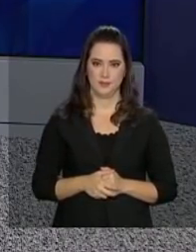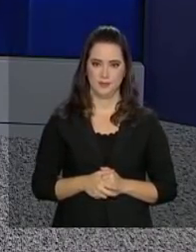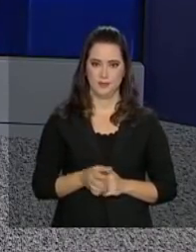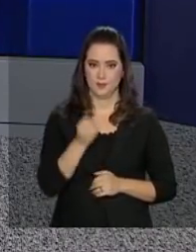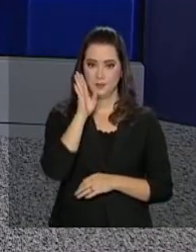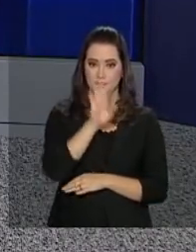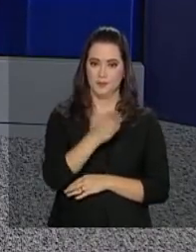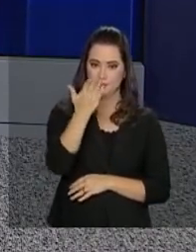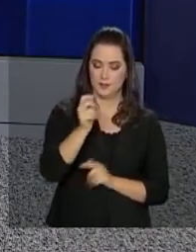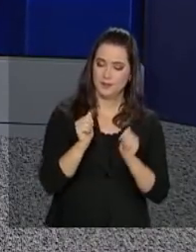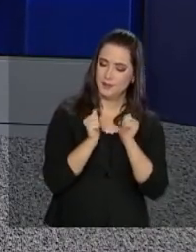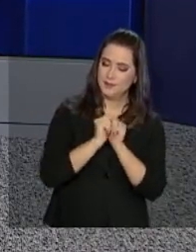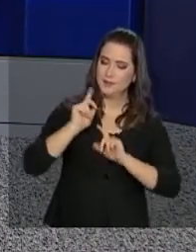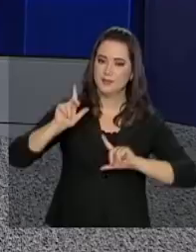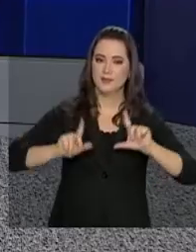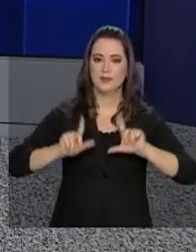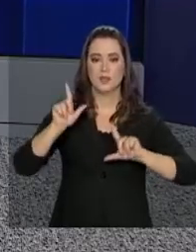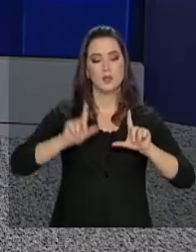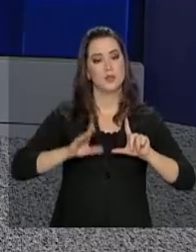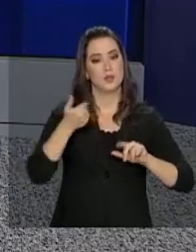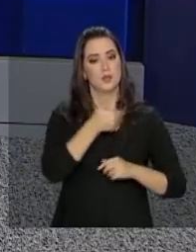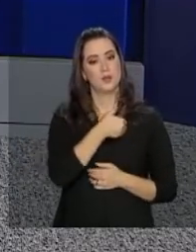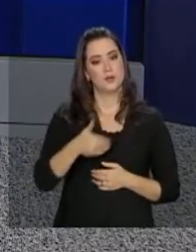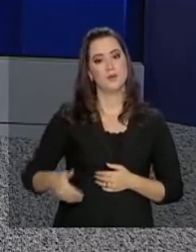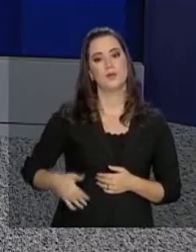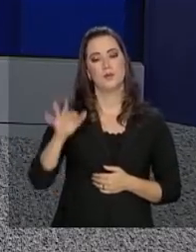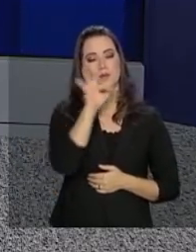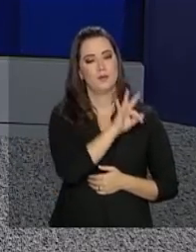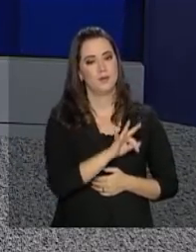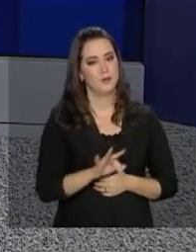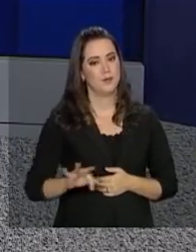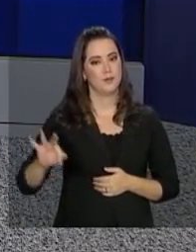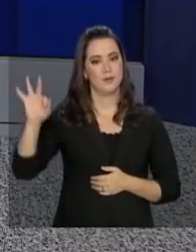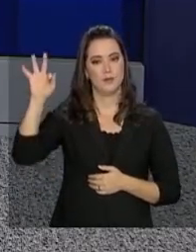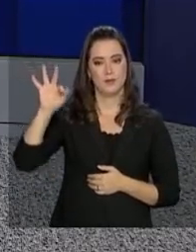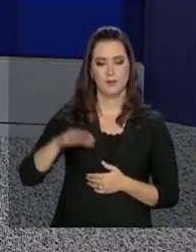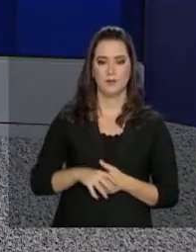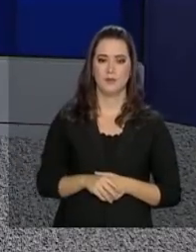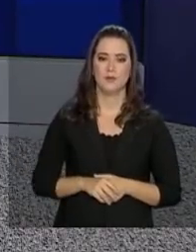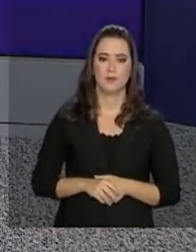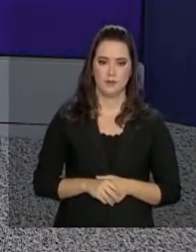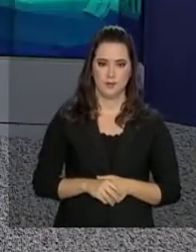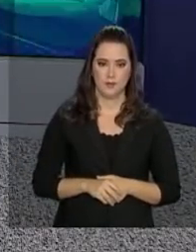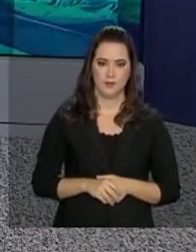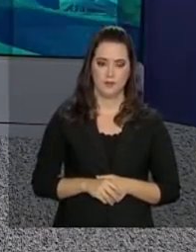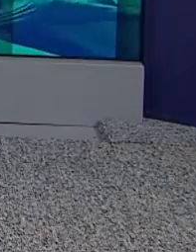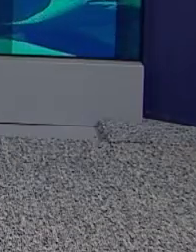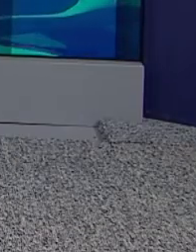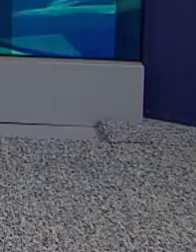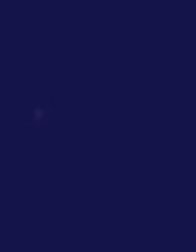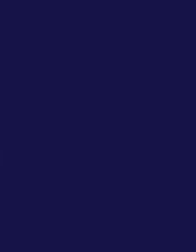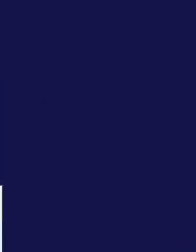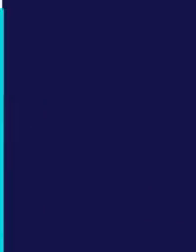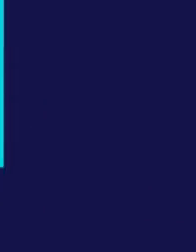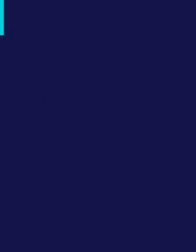Uma boa tarde para você, uma boa semana e continue com a gente aqui na NBR, a TV do Governo Federal.